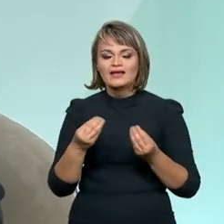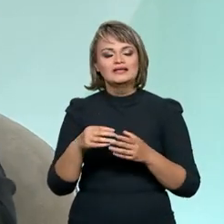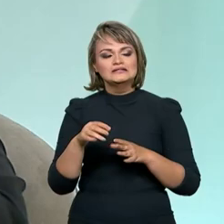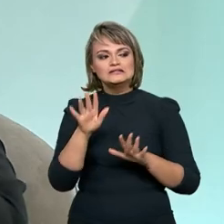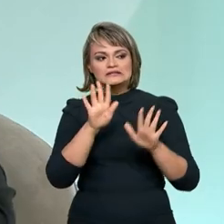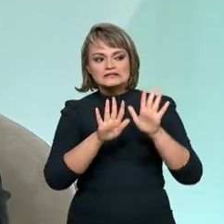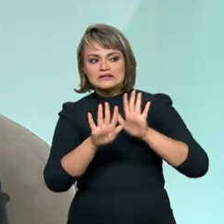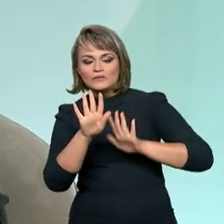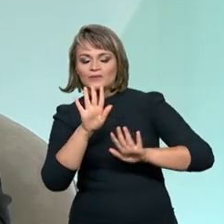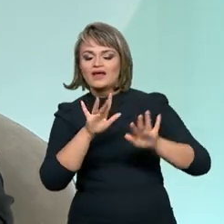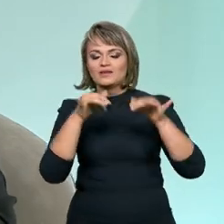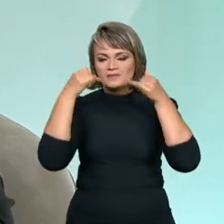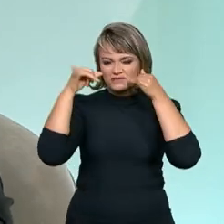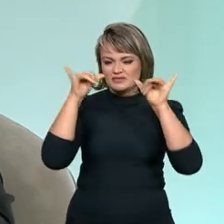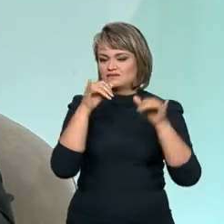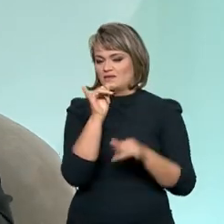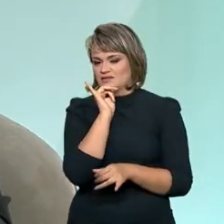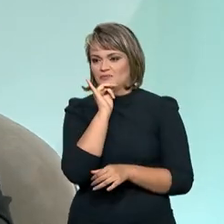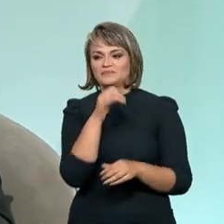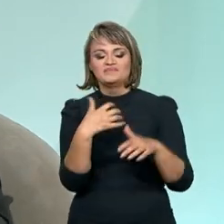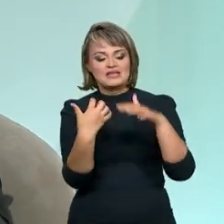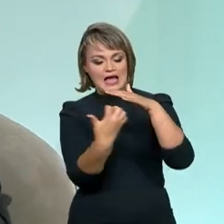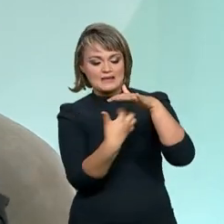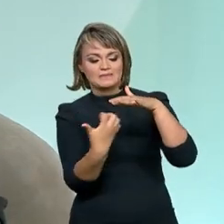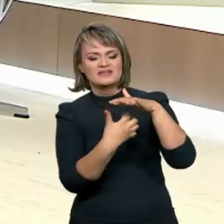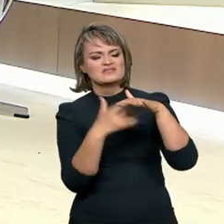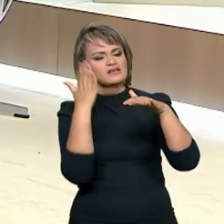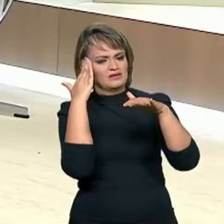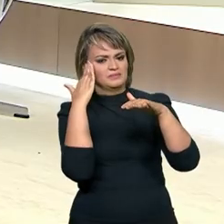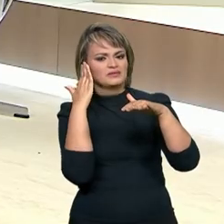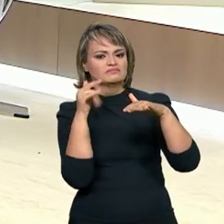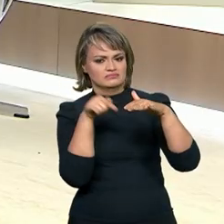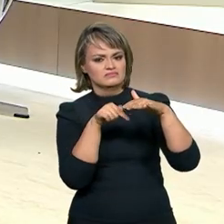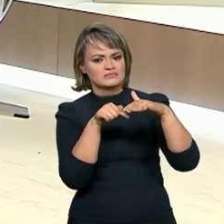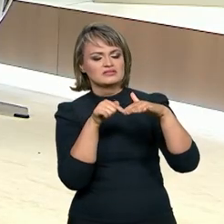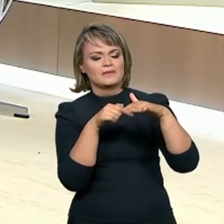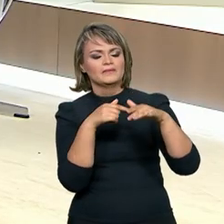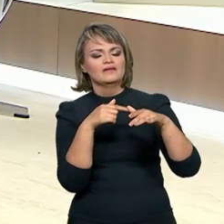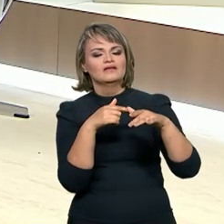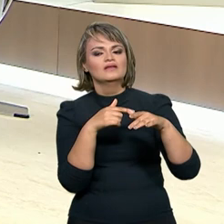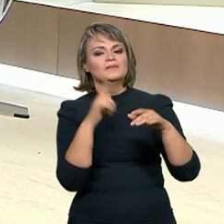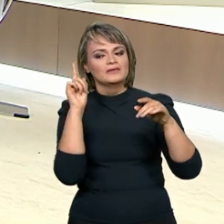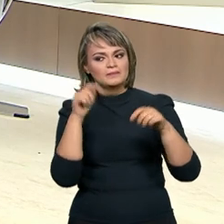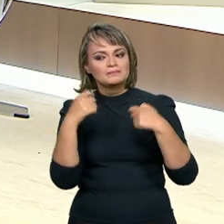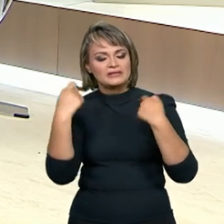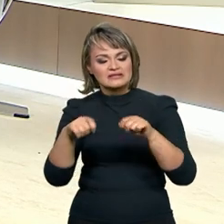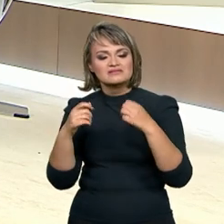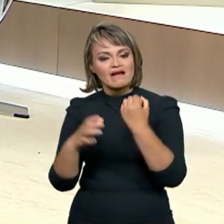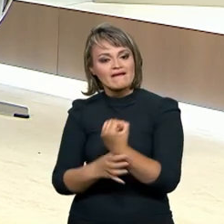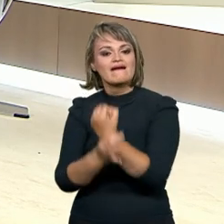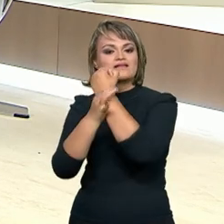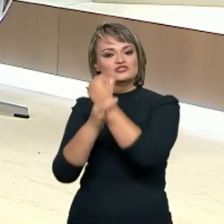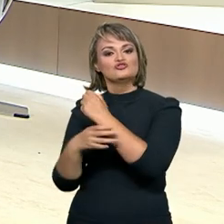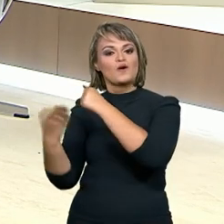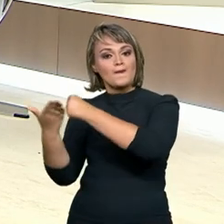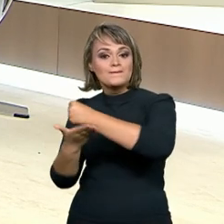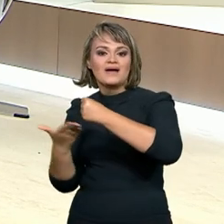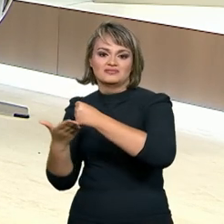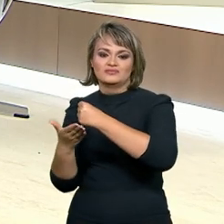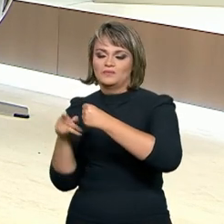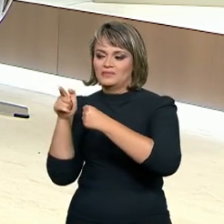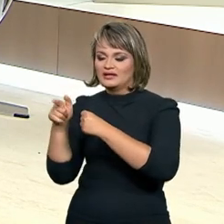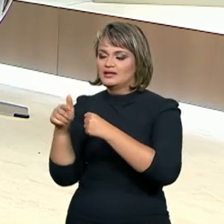Por quê? As empresas, elas já compreendem, já sabem o seu dever de assegurar as garantias básicas do